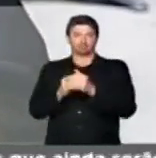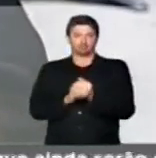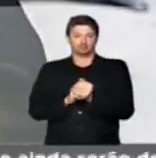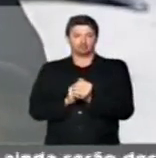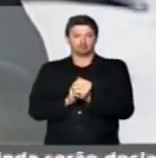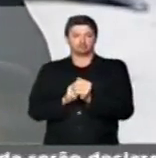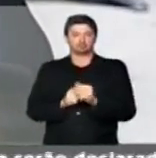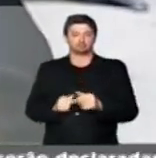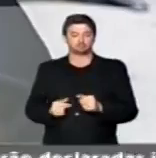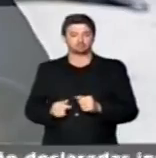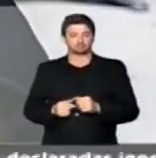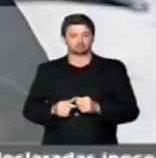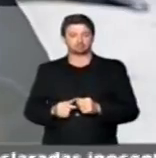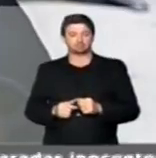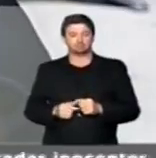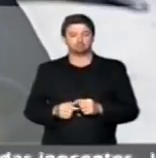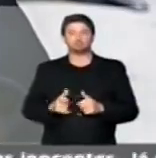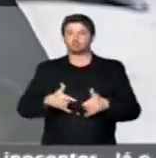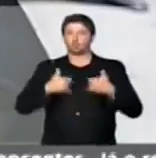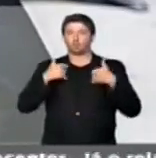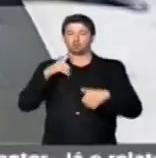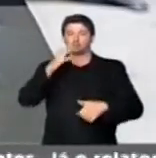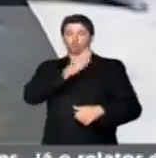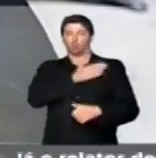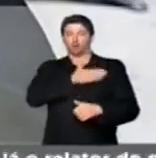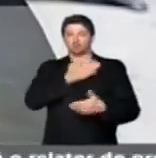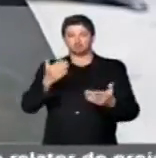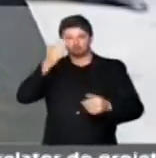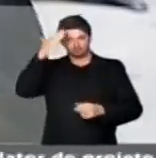Todo o capixaba nessa hora, com orgulho no coração. Obrigado, presidente. presidente. Obrigado,